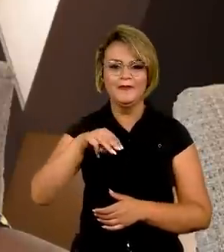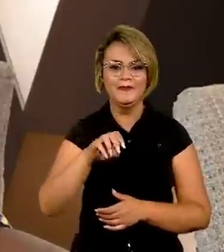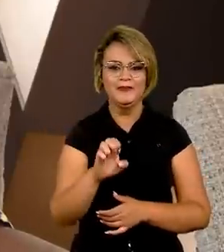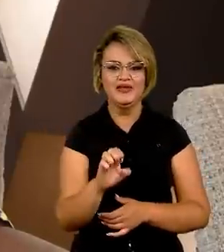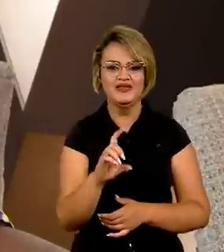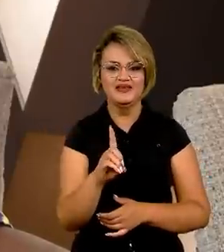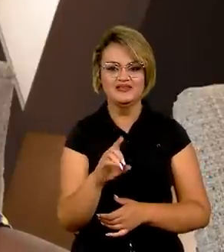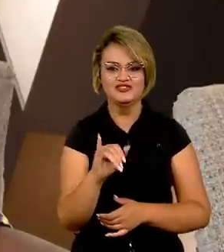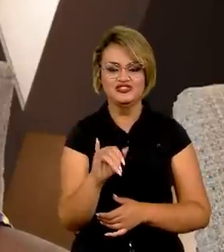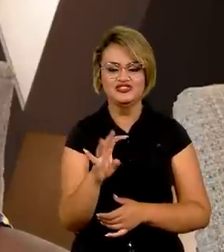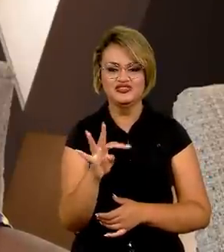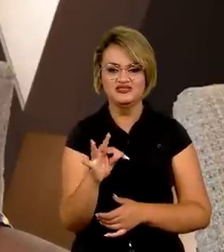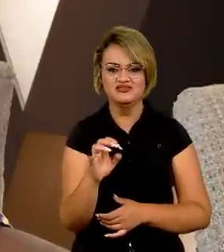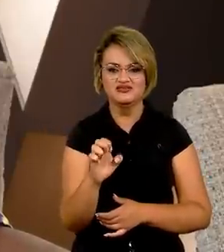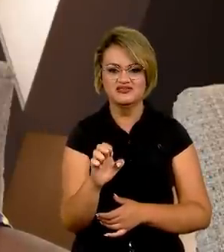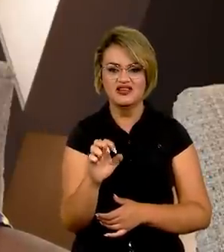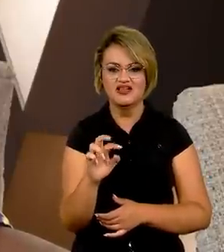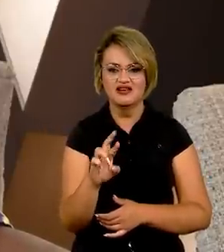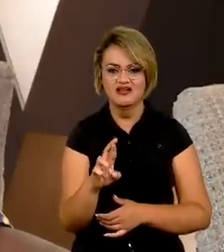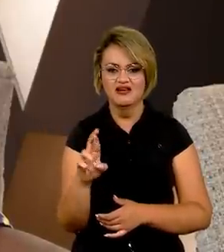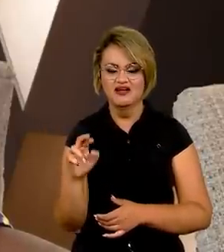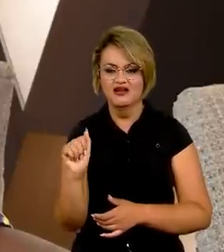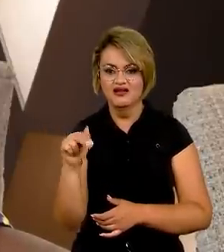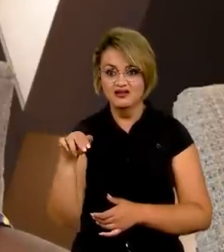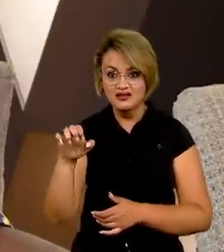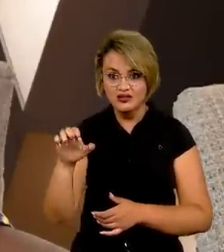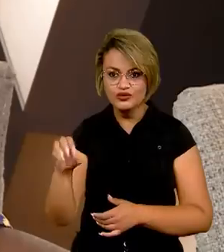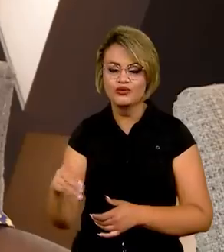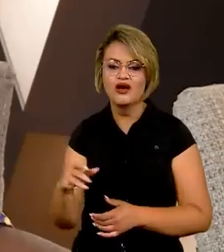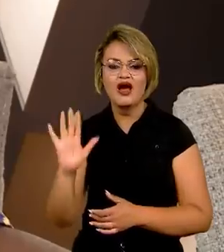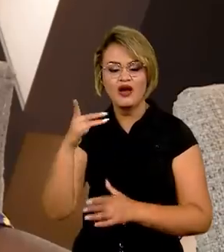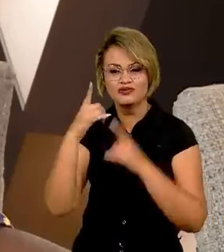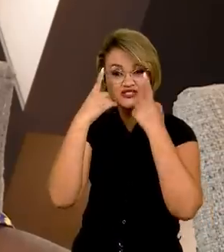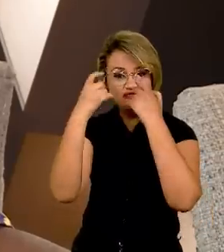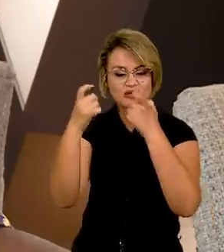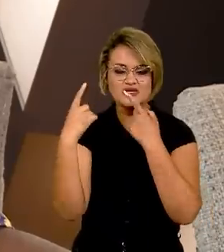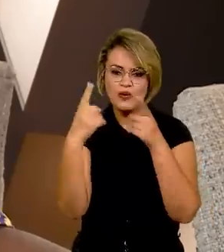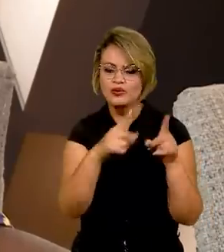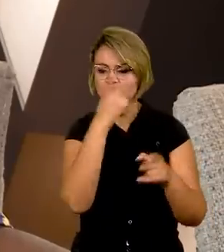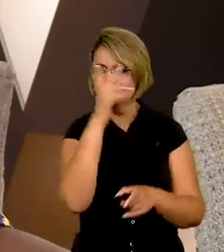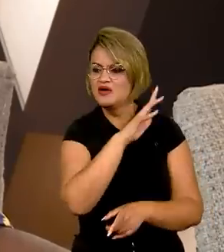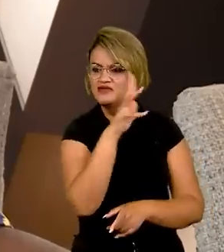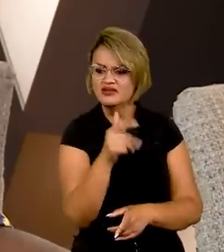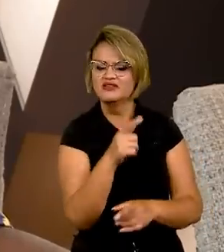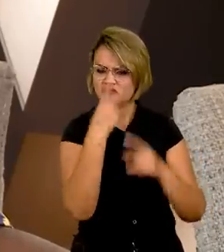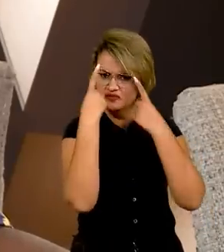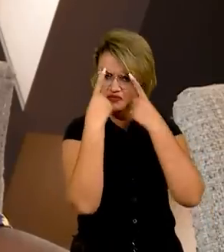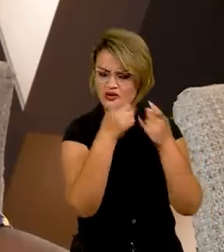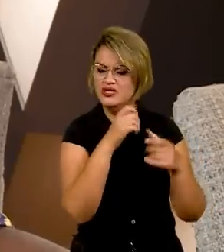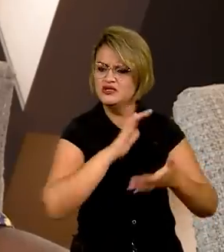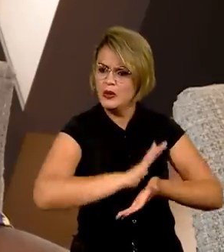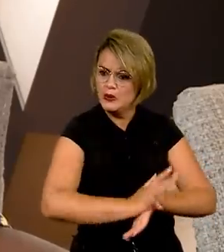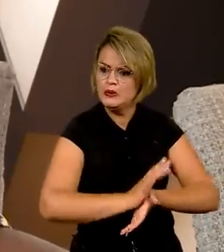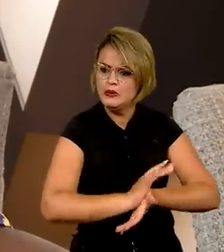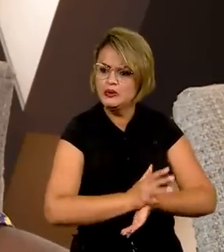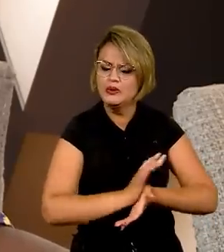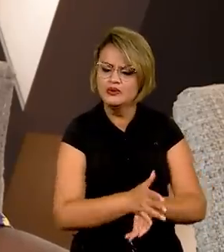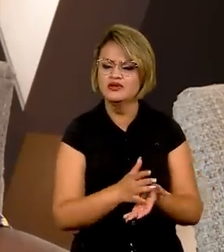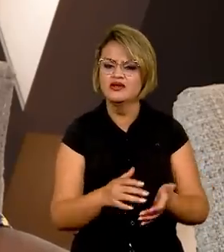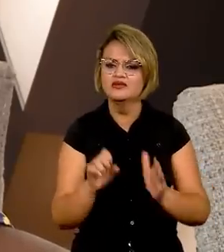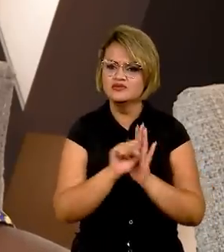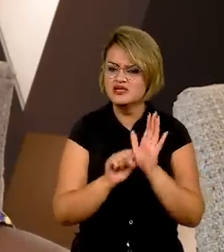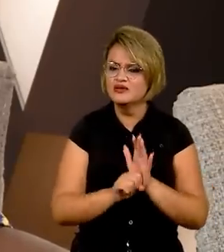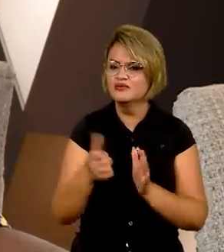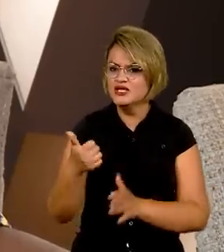da violência do Ocidente contra o africano. Continua a mesma violência, do século XV, do século